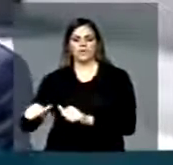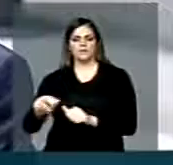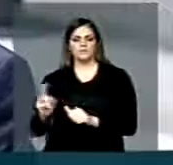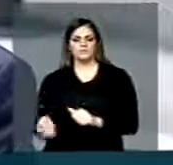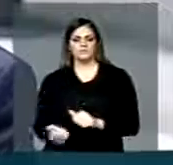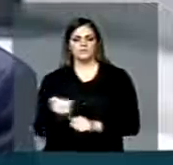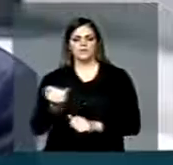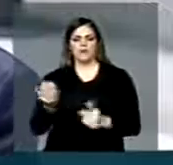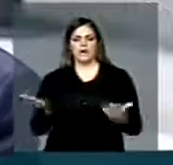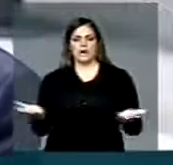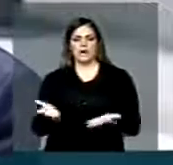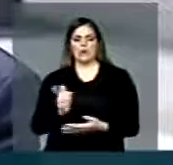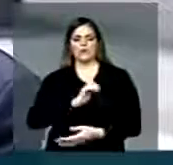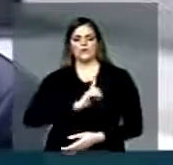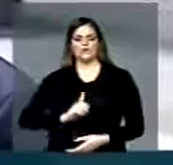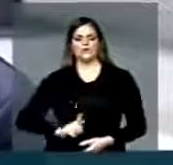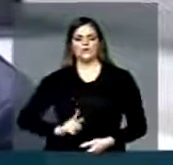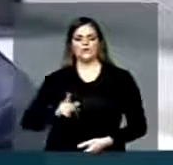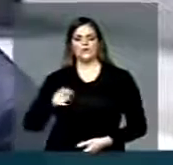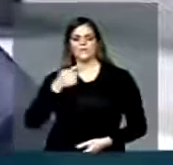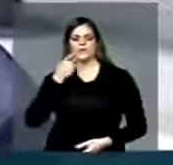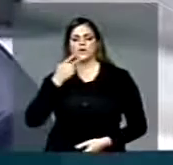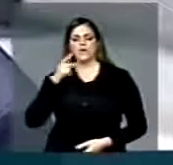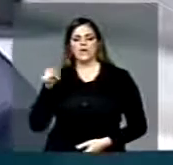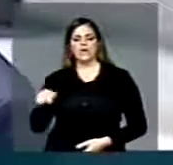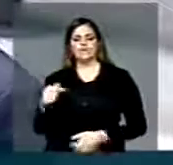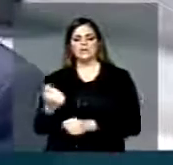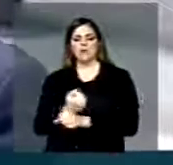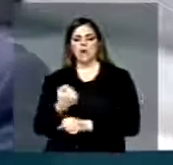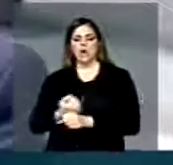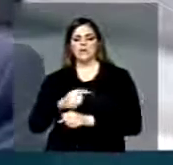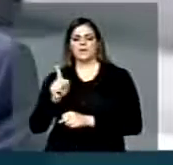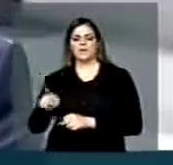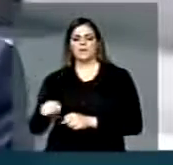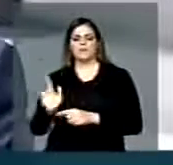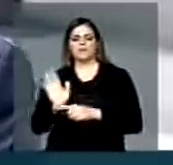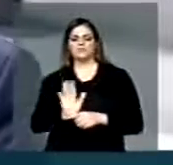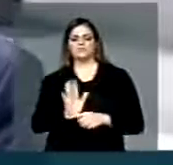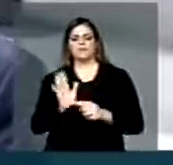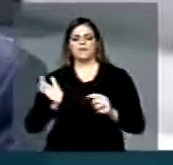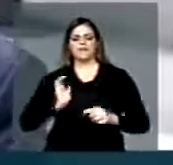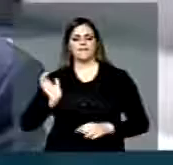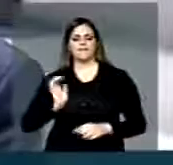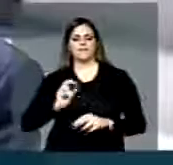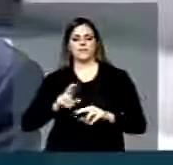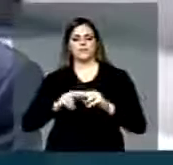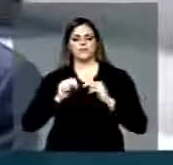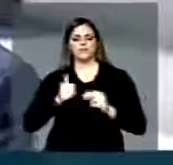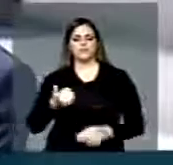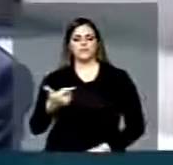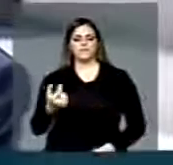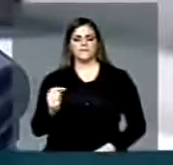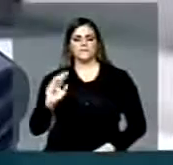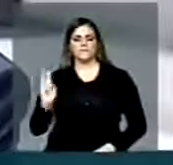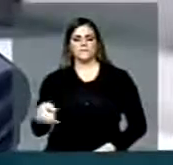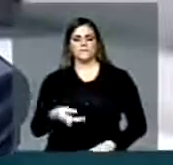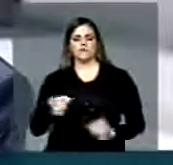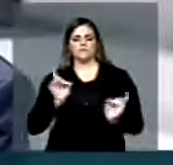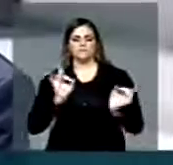agora que é uma obra para ricos e que ele está suspendendo. Jogou 120 milhões no lixo,